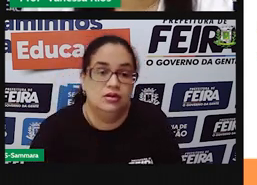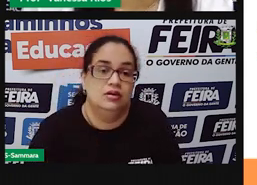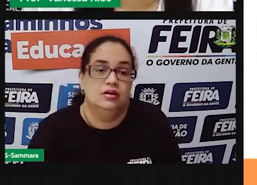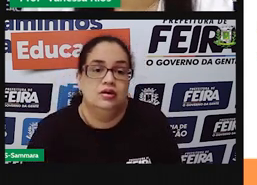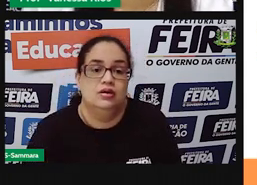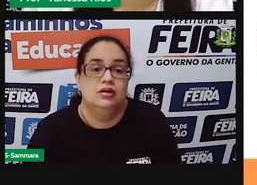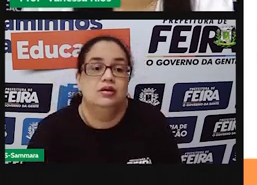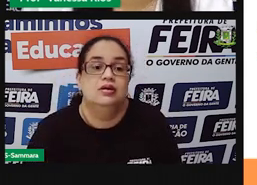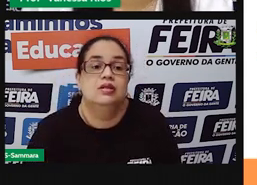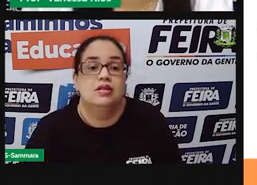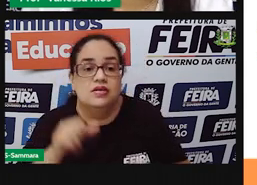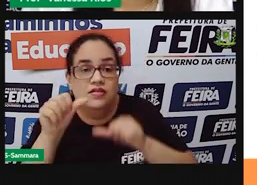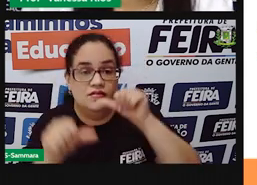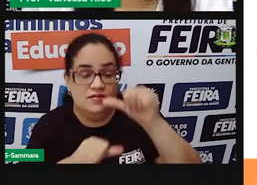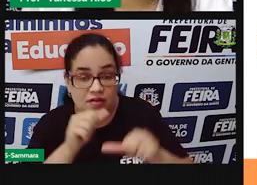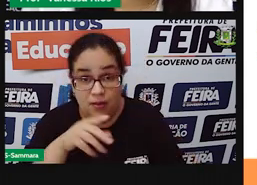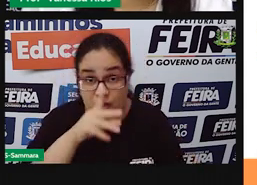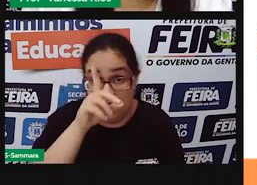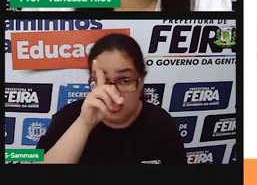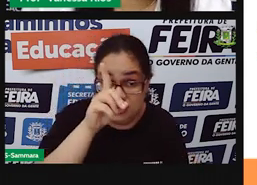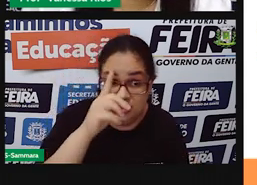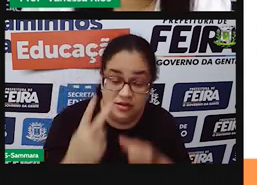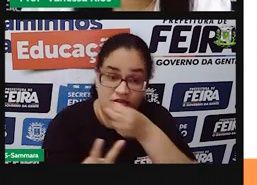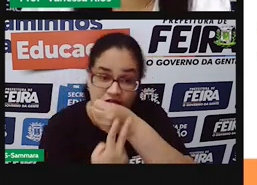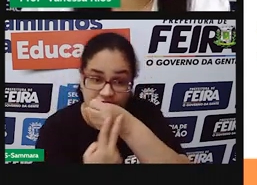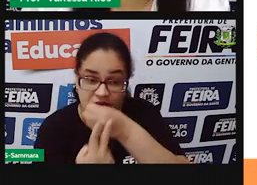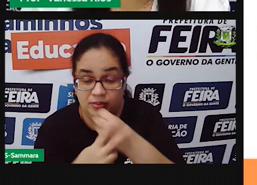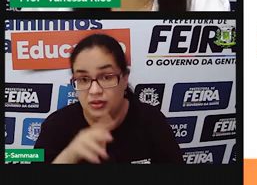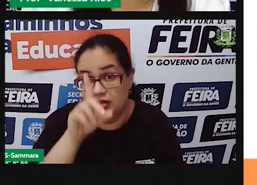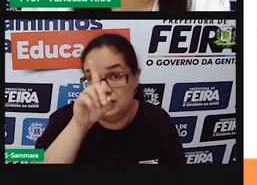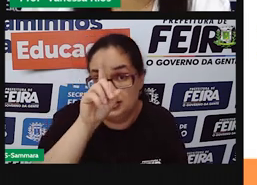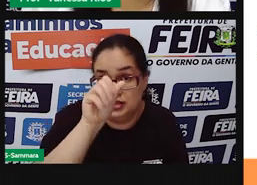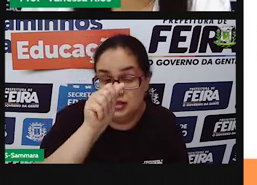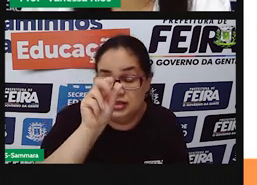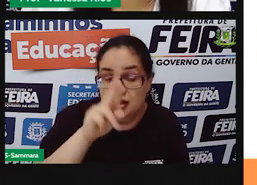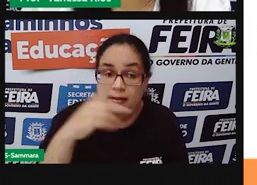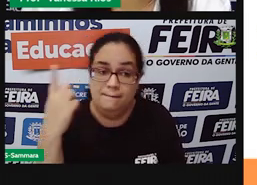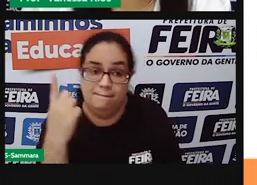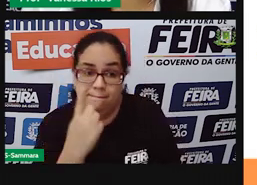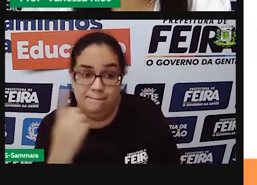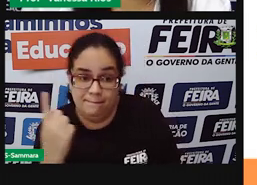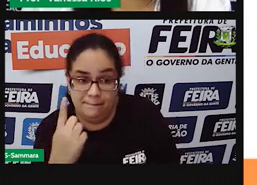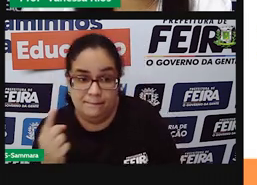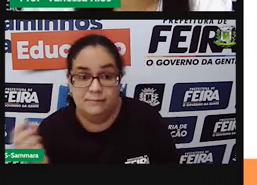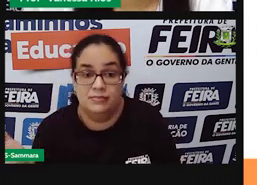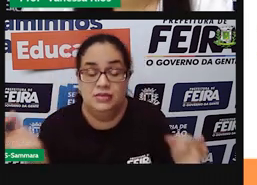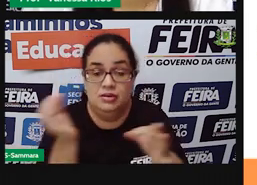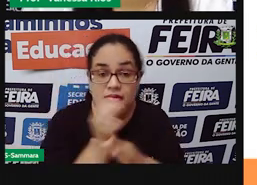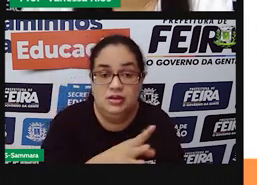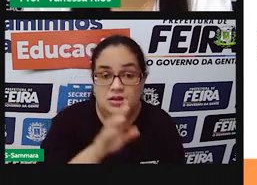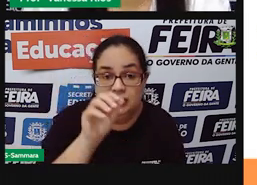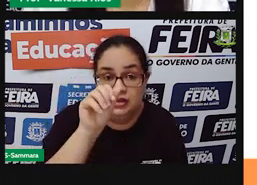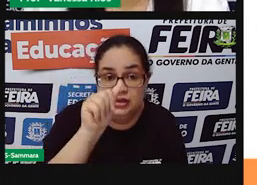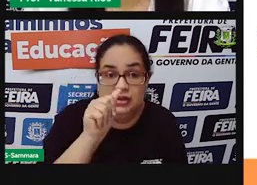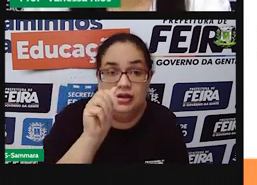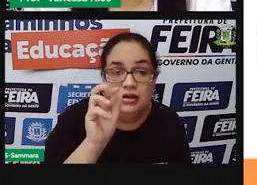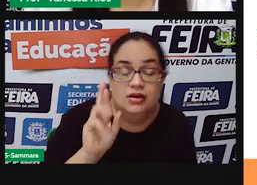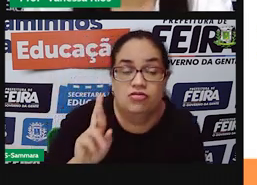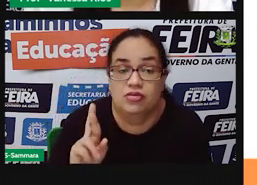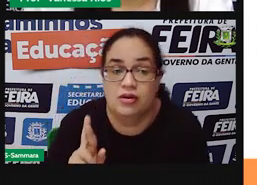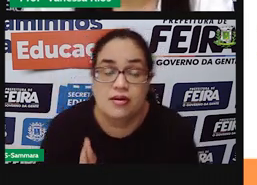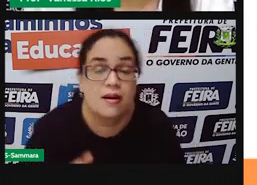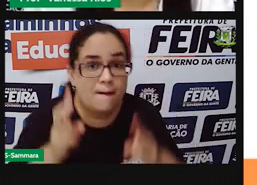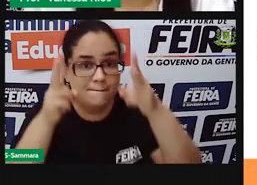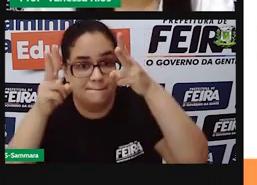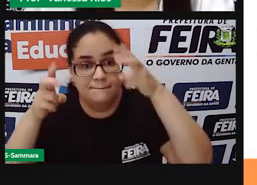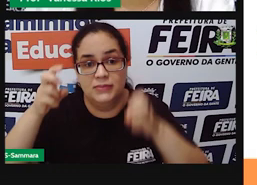Deste vem do verbo dar, tá vendo? Primeira conjugação, terminada em AR. Quando a gente observa